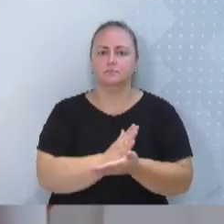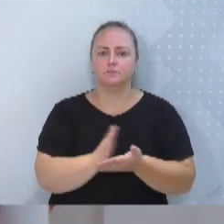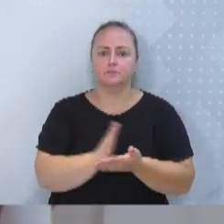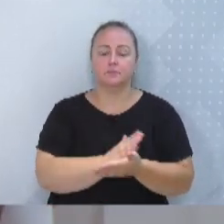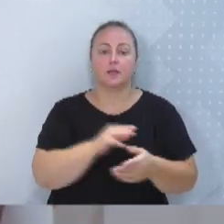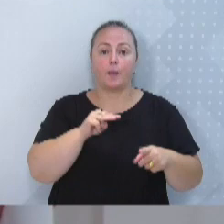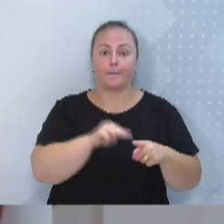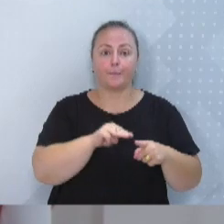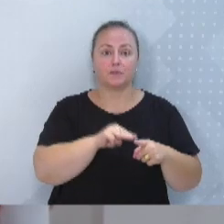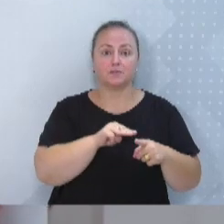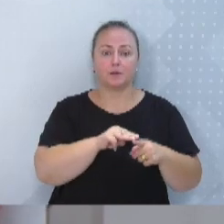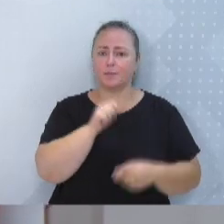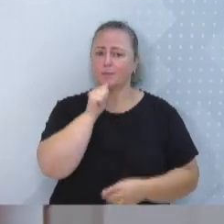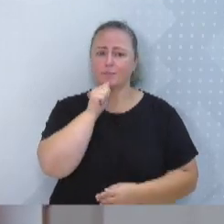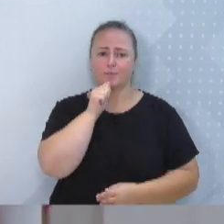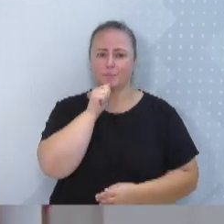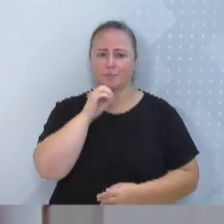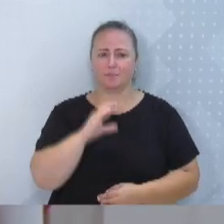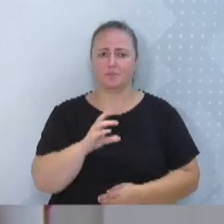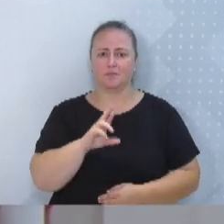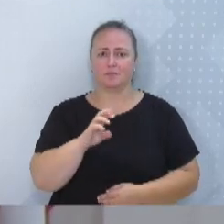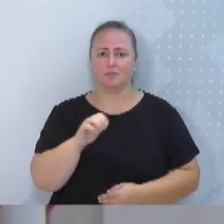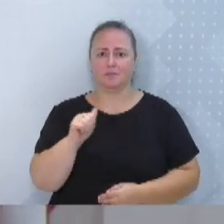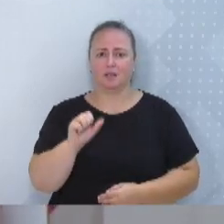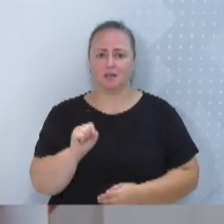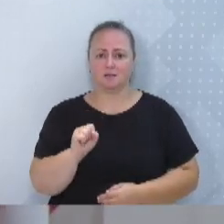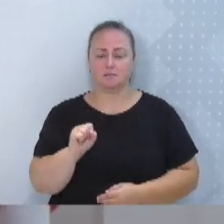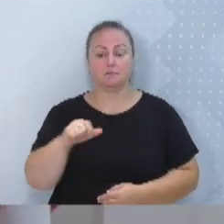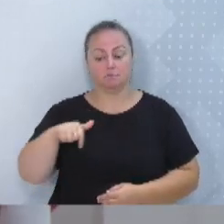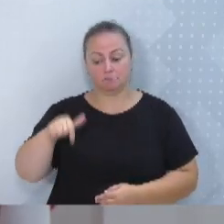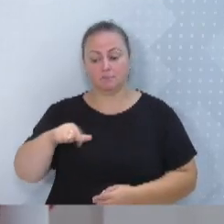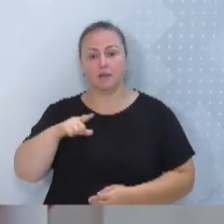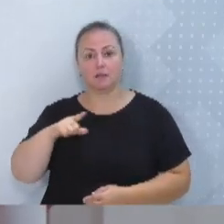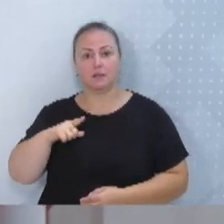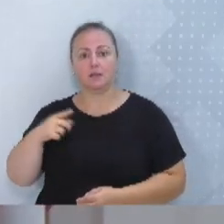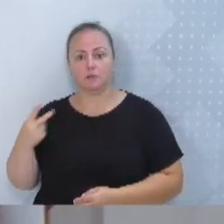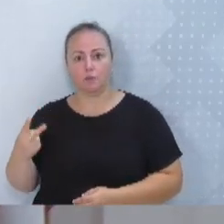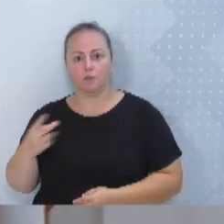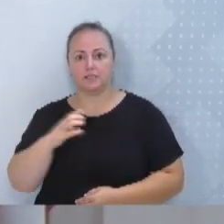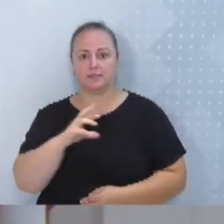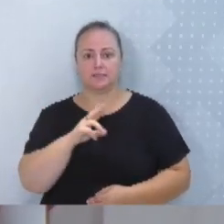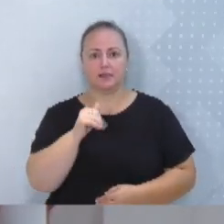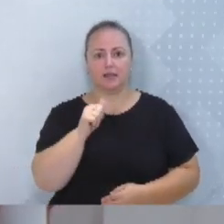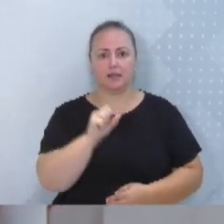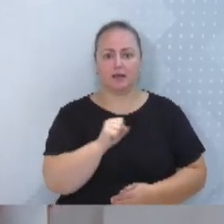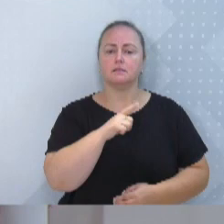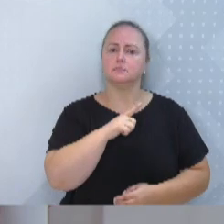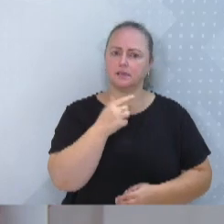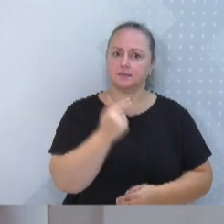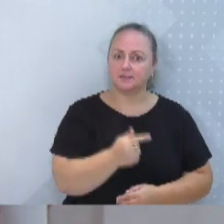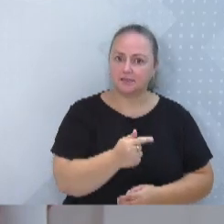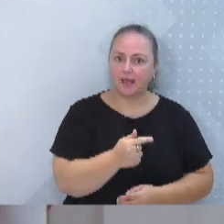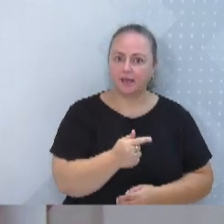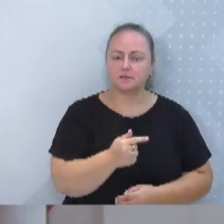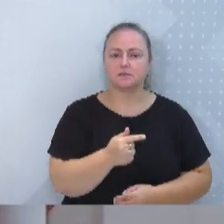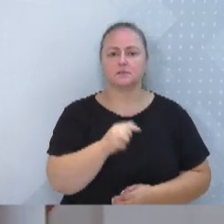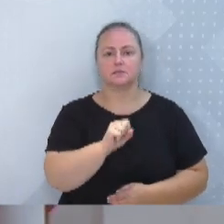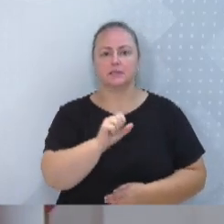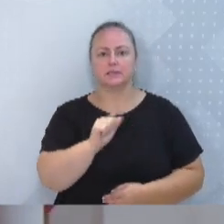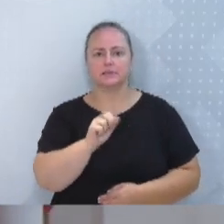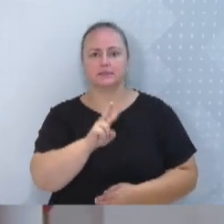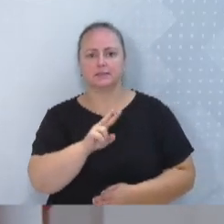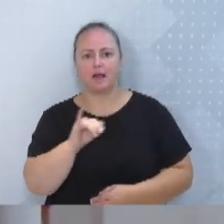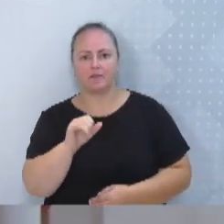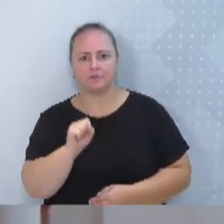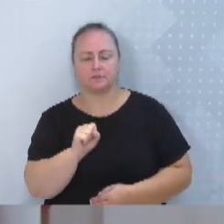que não têm sequer um CREAS. Blumenau tem dois, sete CREAS, tem o SAVES, tem todo o atendimento